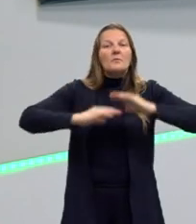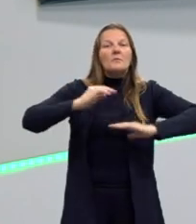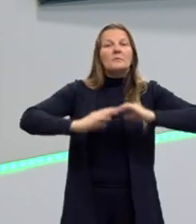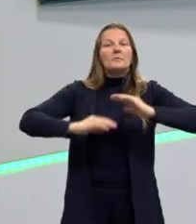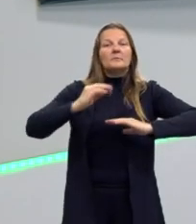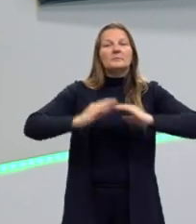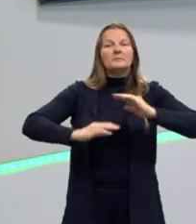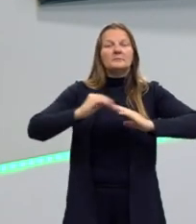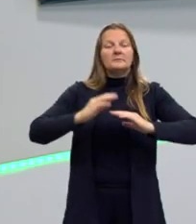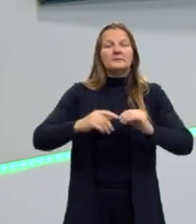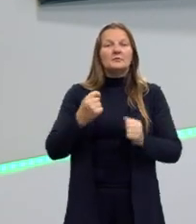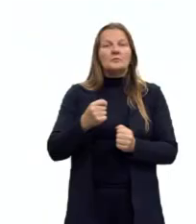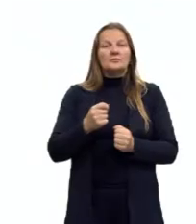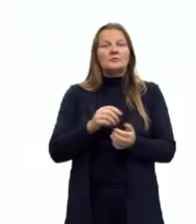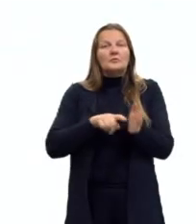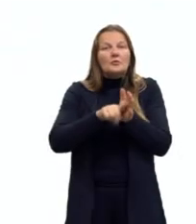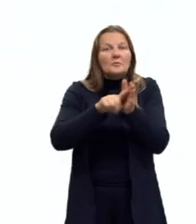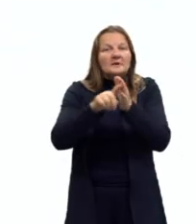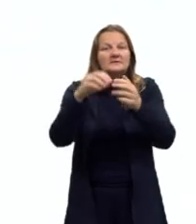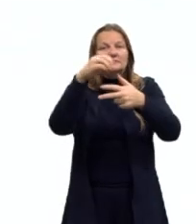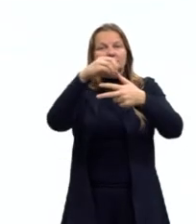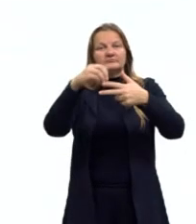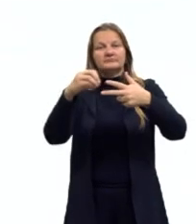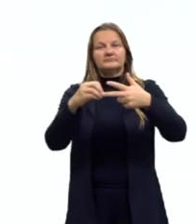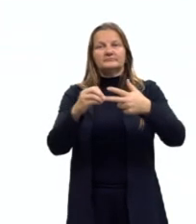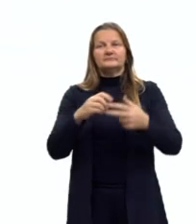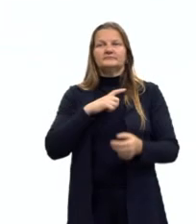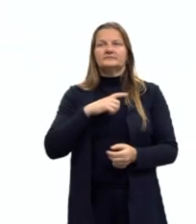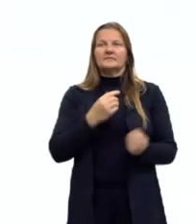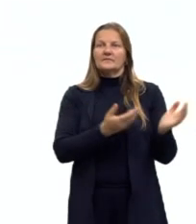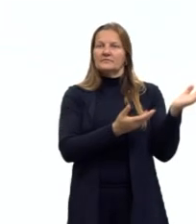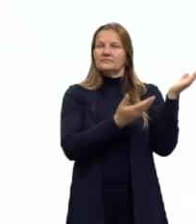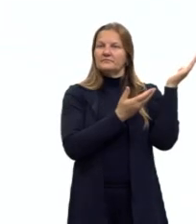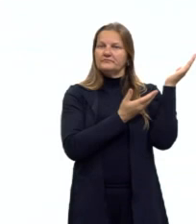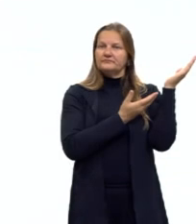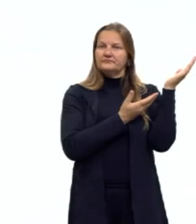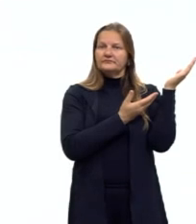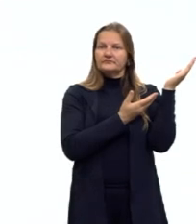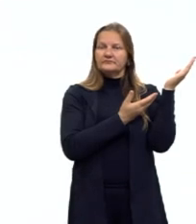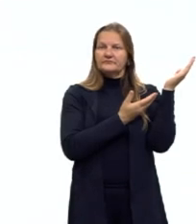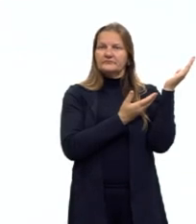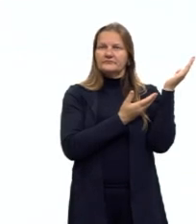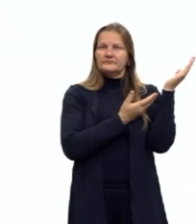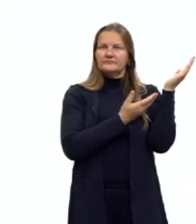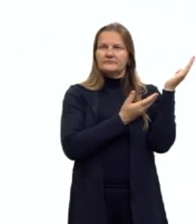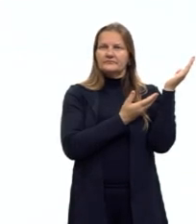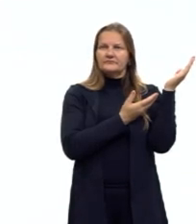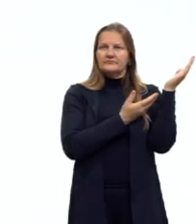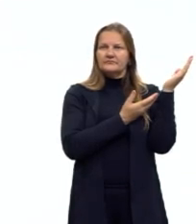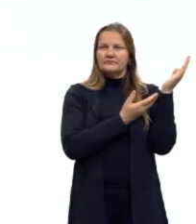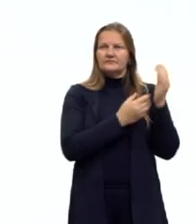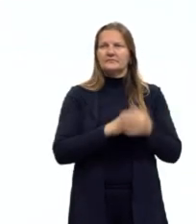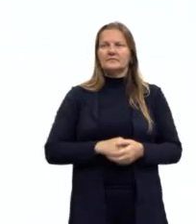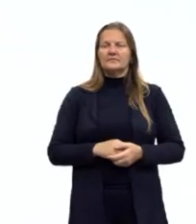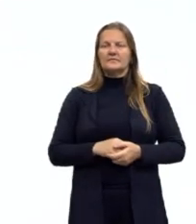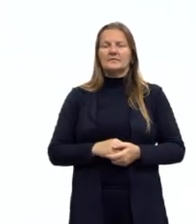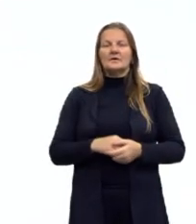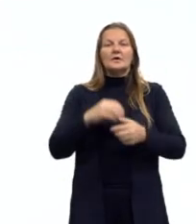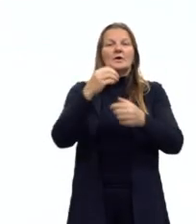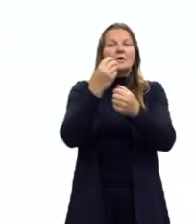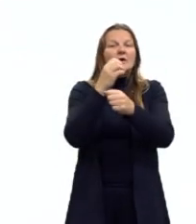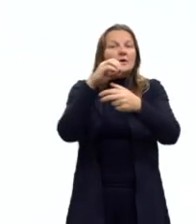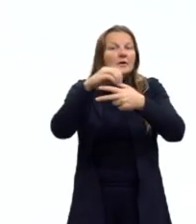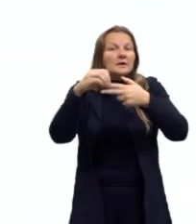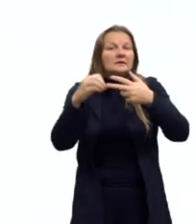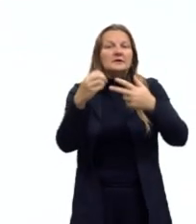é a partir das questões do Enem, né? Então eu trouxe aqui para a aula de hoje essa questão do Enem de 2014.